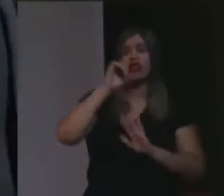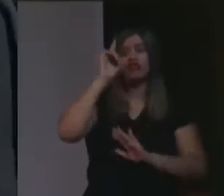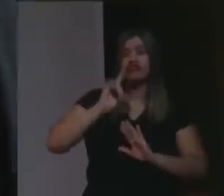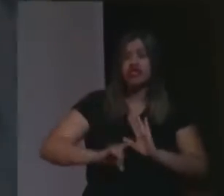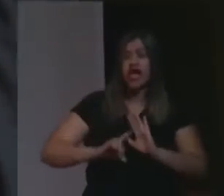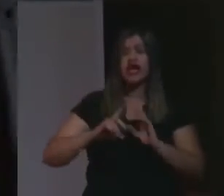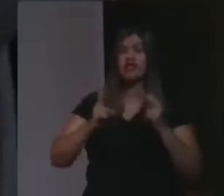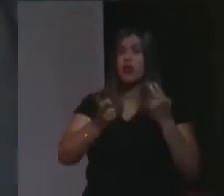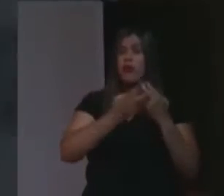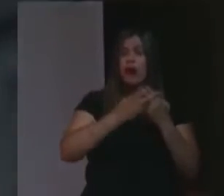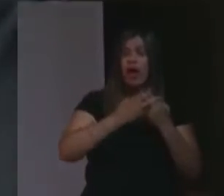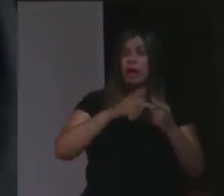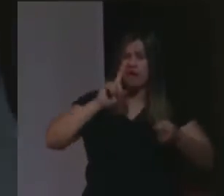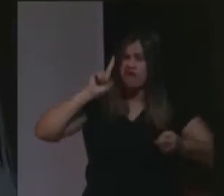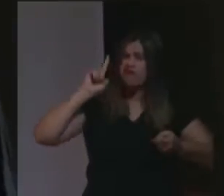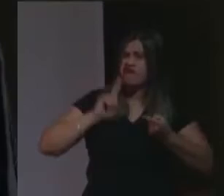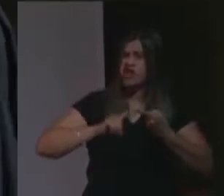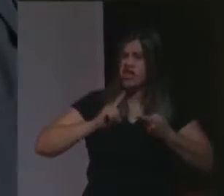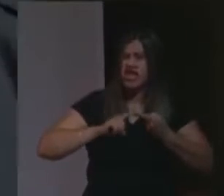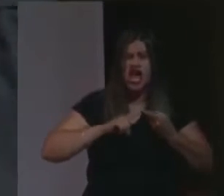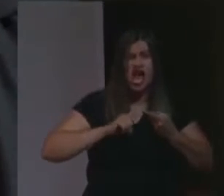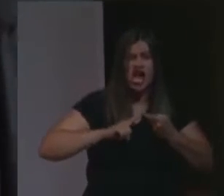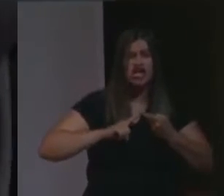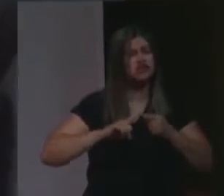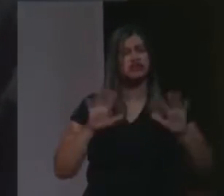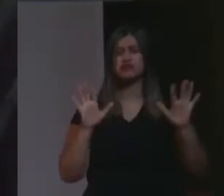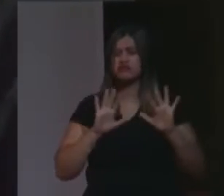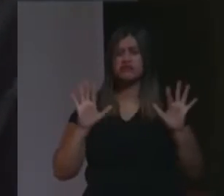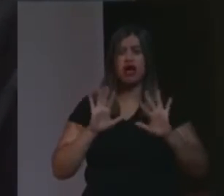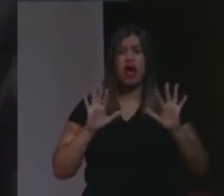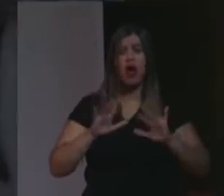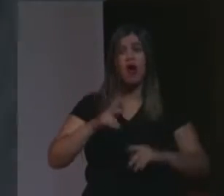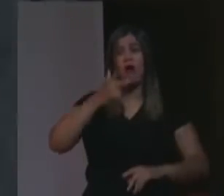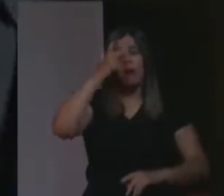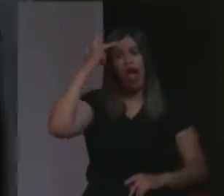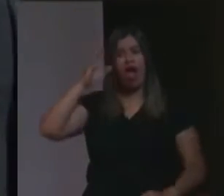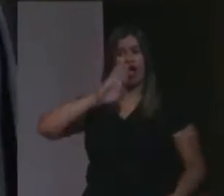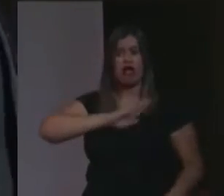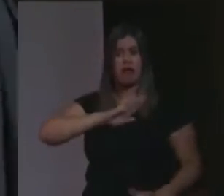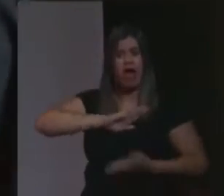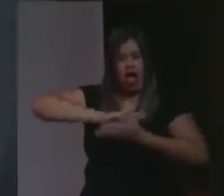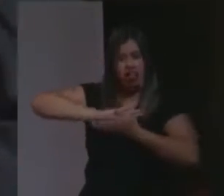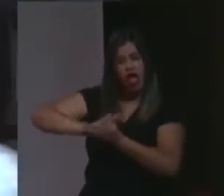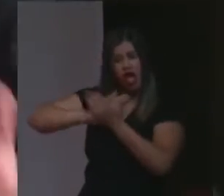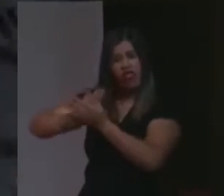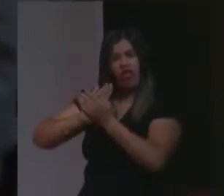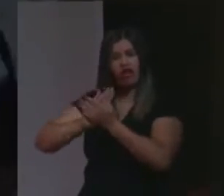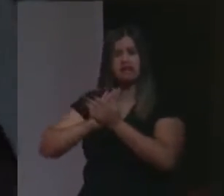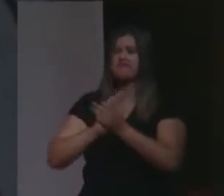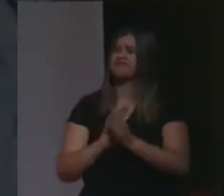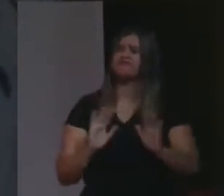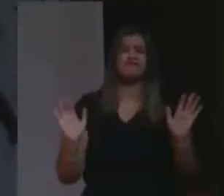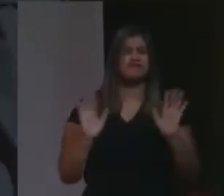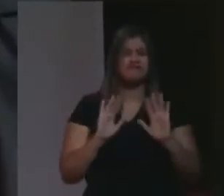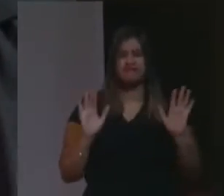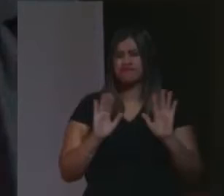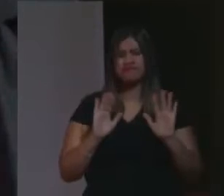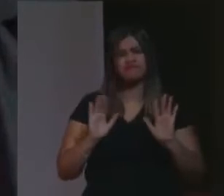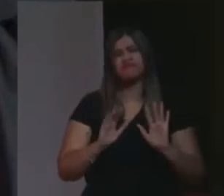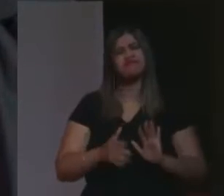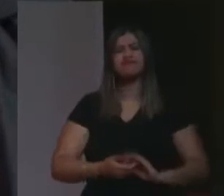direito penal para sacrificar os nossos inimigos. Porque esse é o discurso que os cacifou.